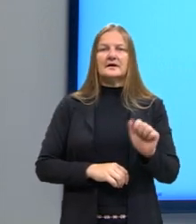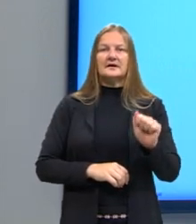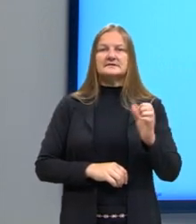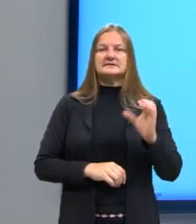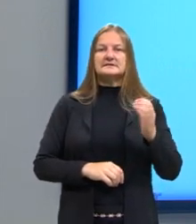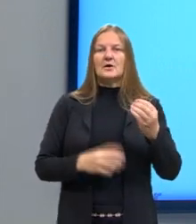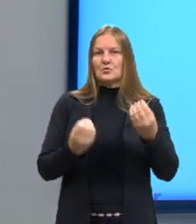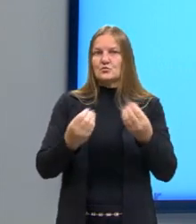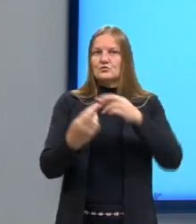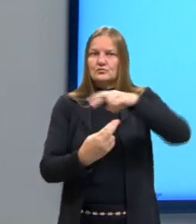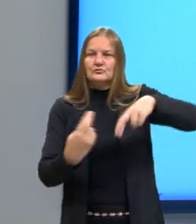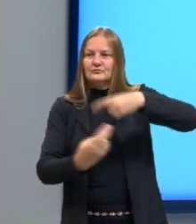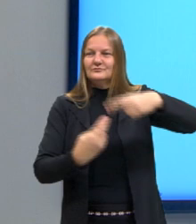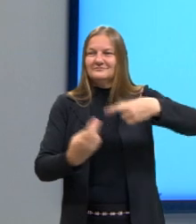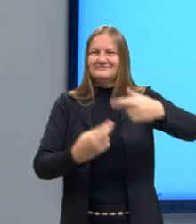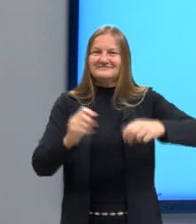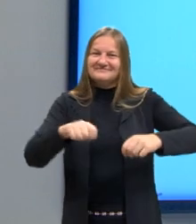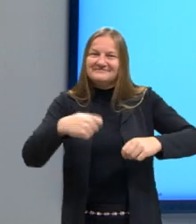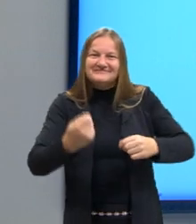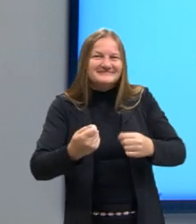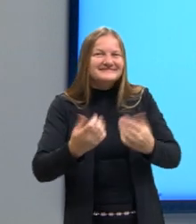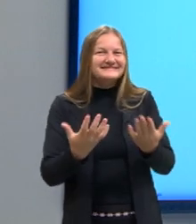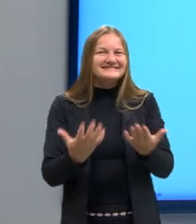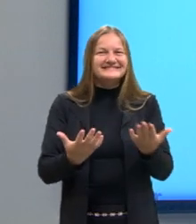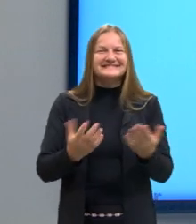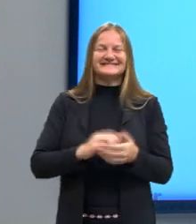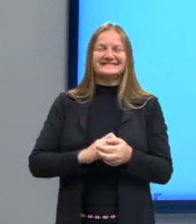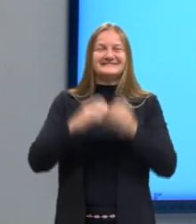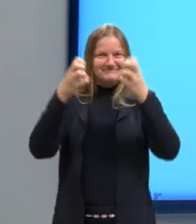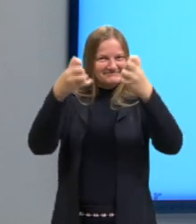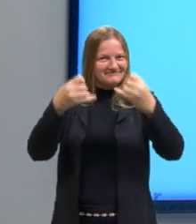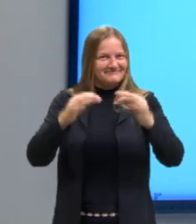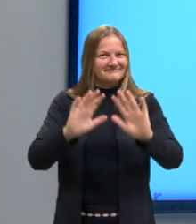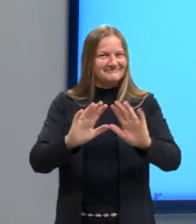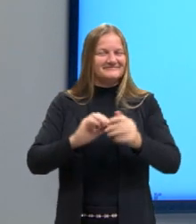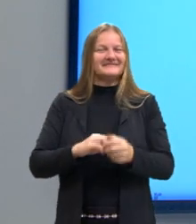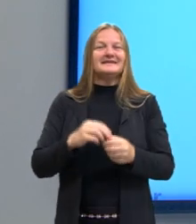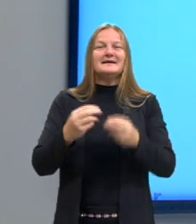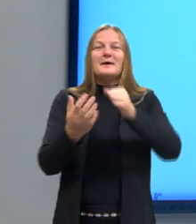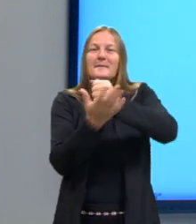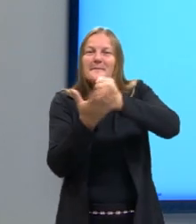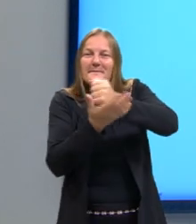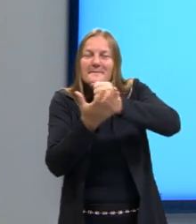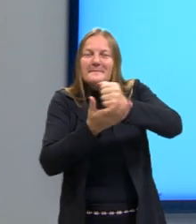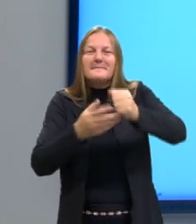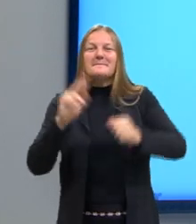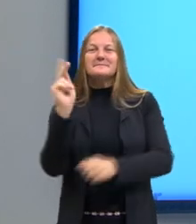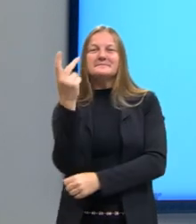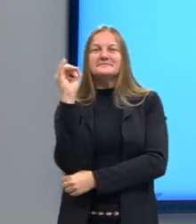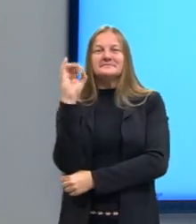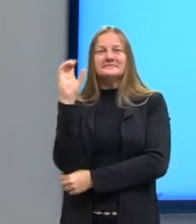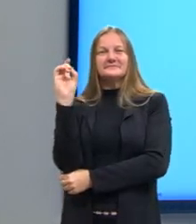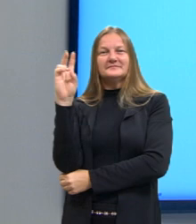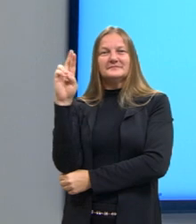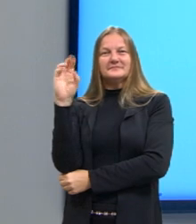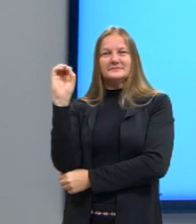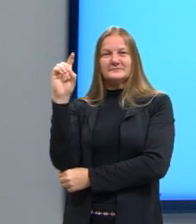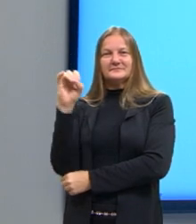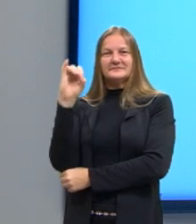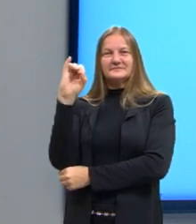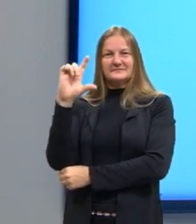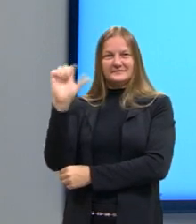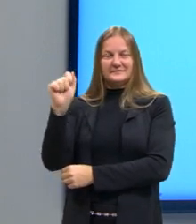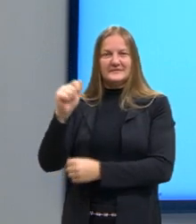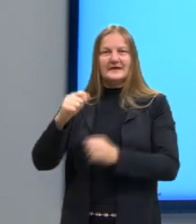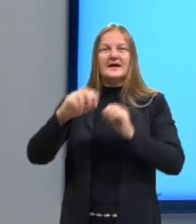H+, né? E na base eu vou ter uma hidroxila, um OH-, então a junção